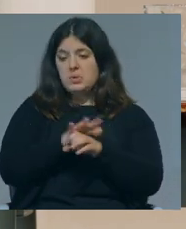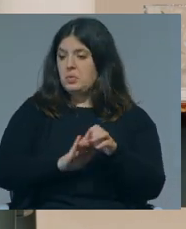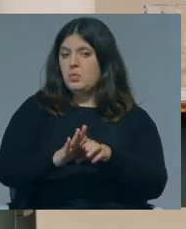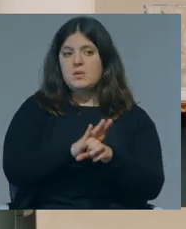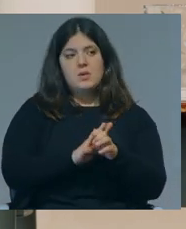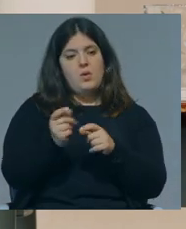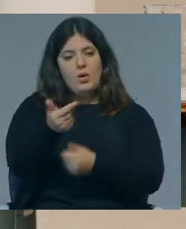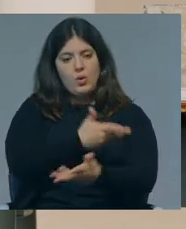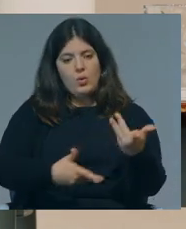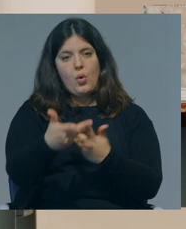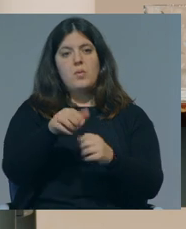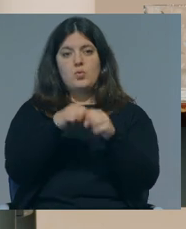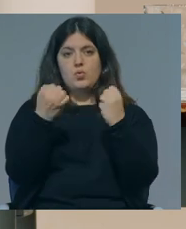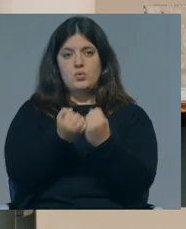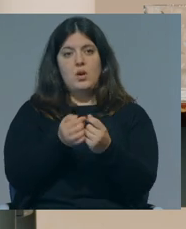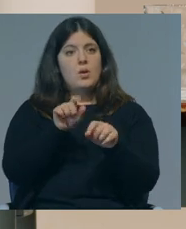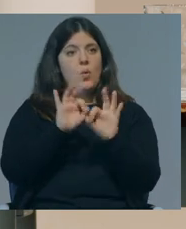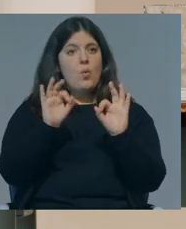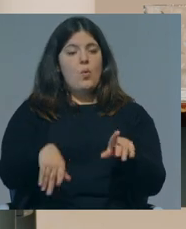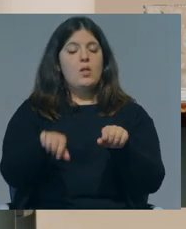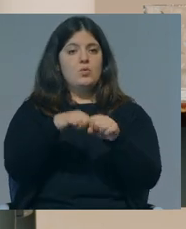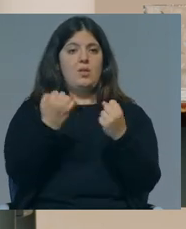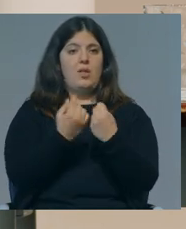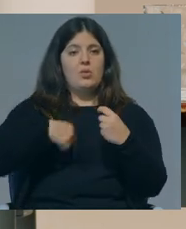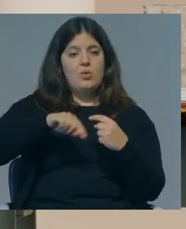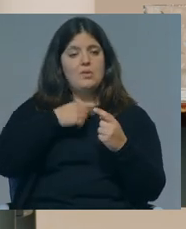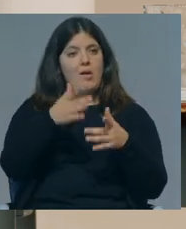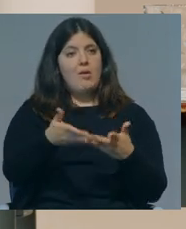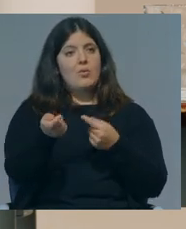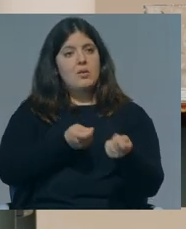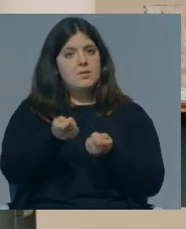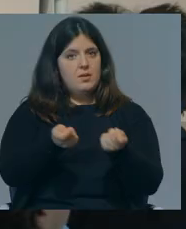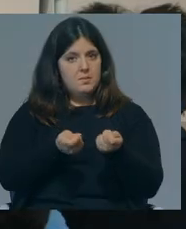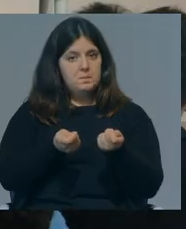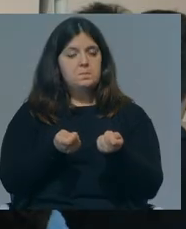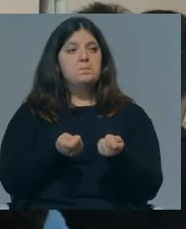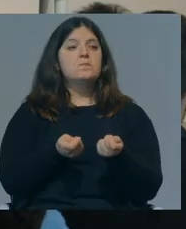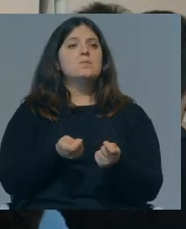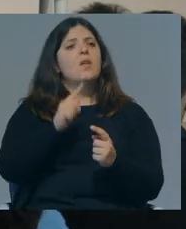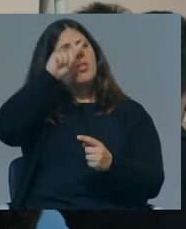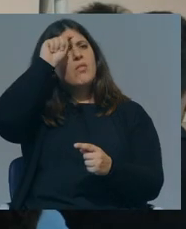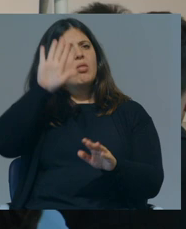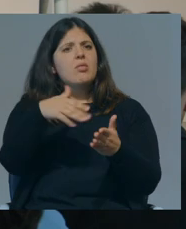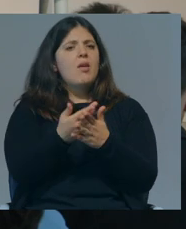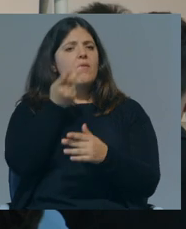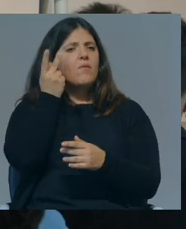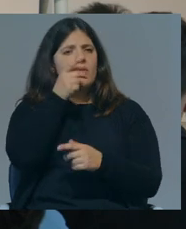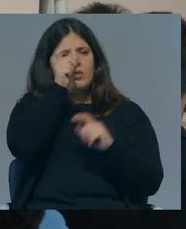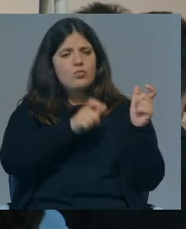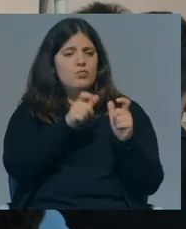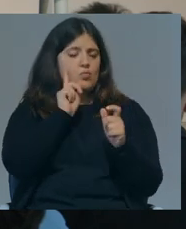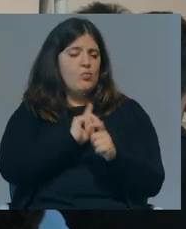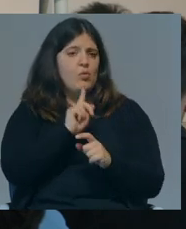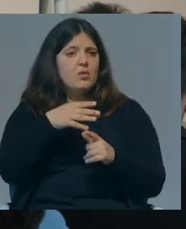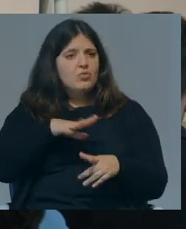económica, social, de como a nossa sociedade está organizada, que dificulta a vida das mulheres que